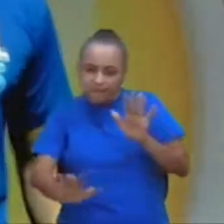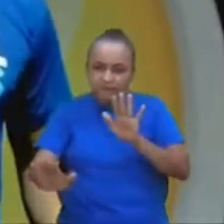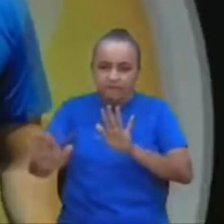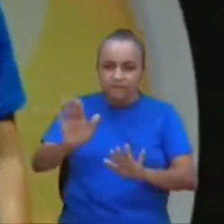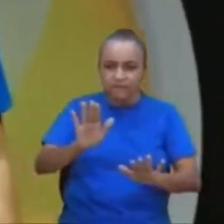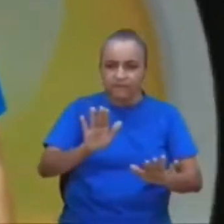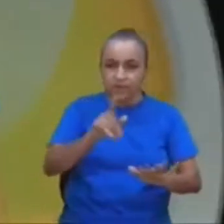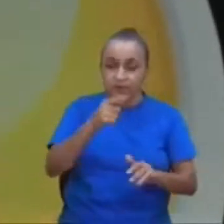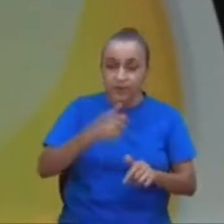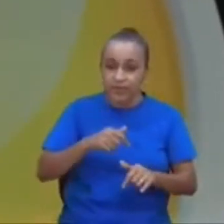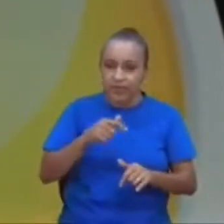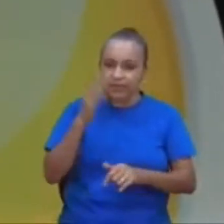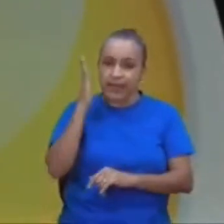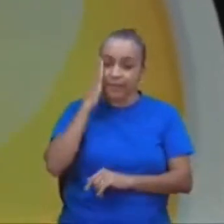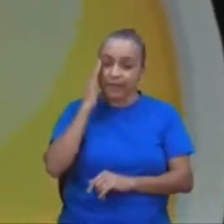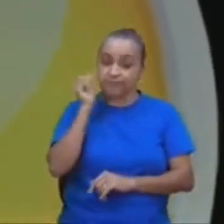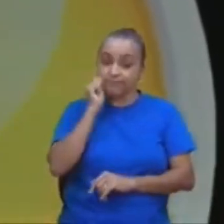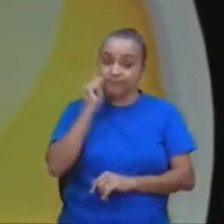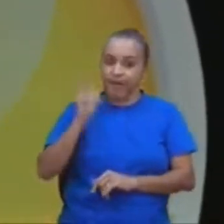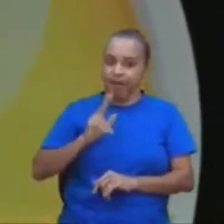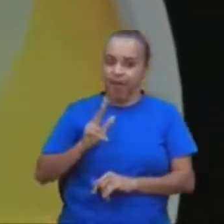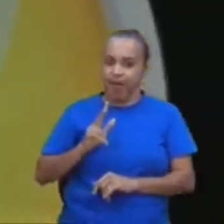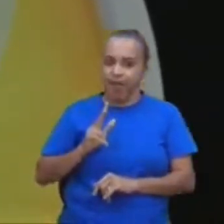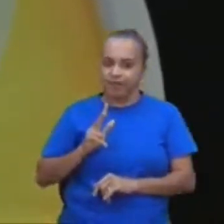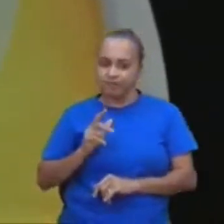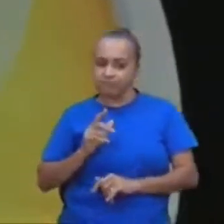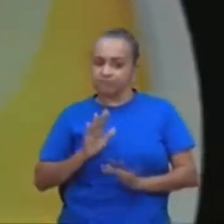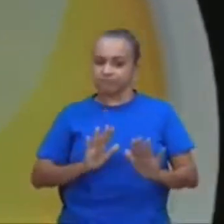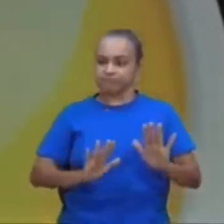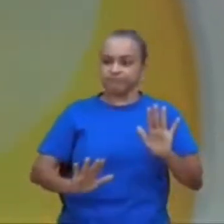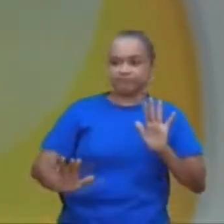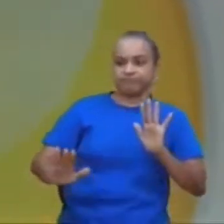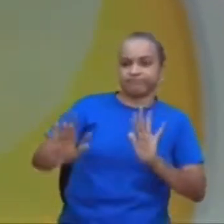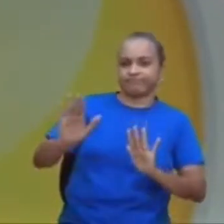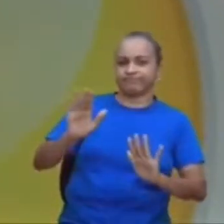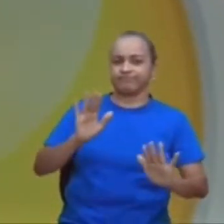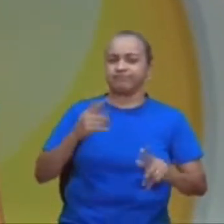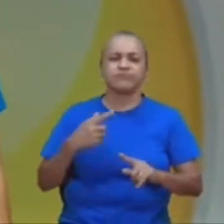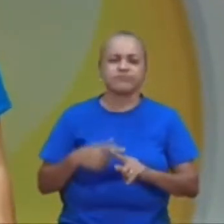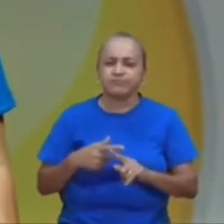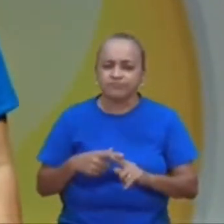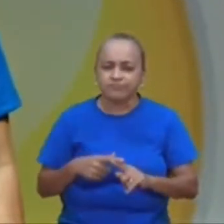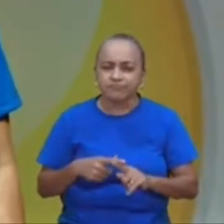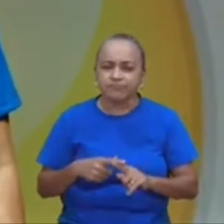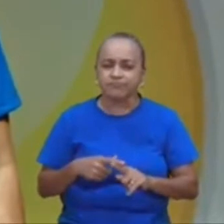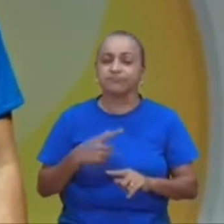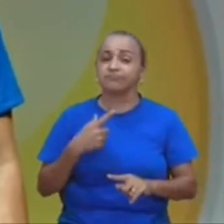ter time, a gente tem que ter esperteza, porque afinal,